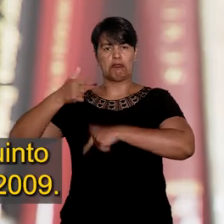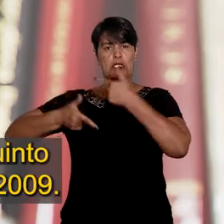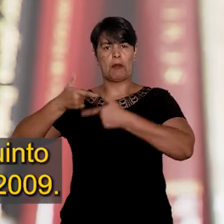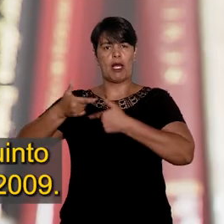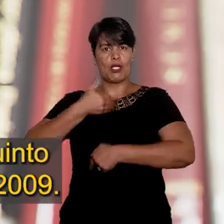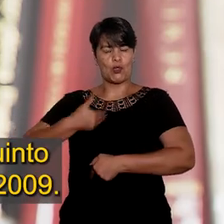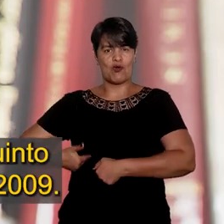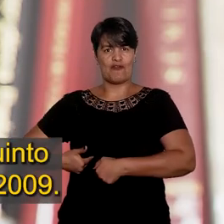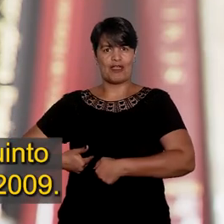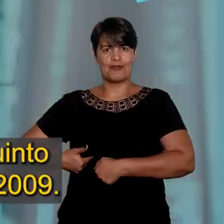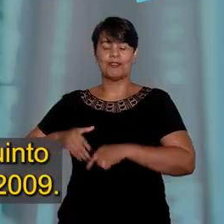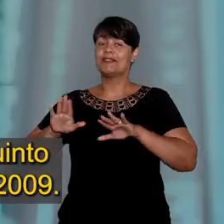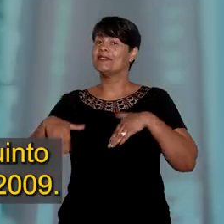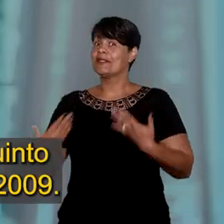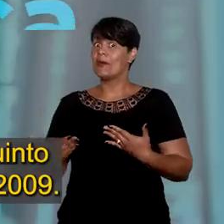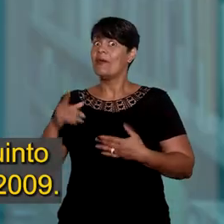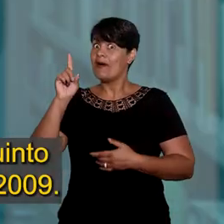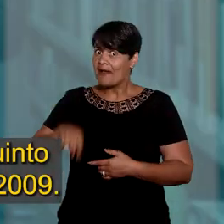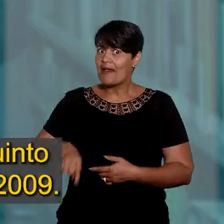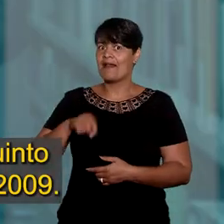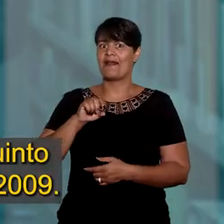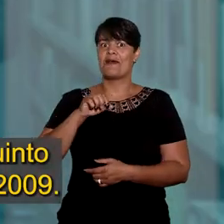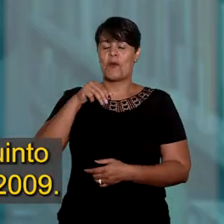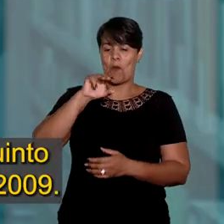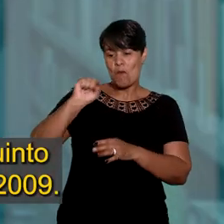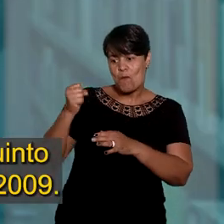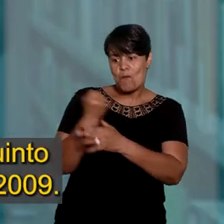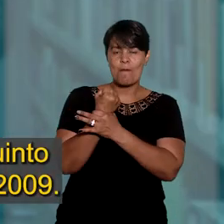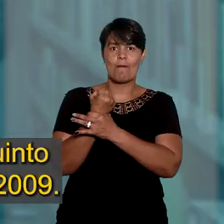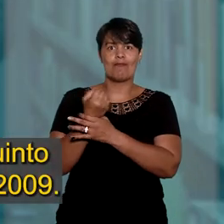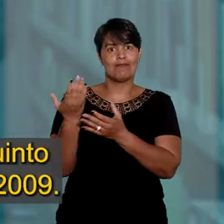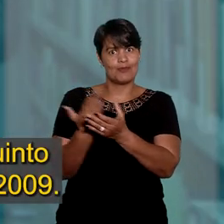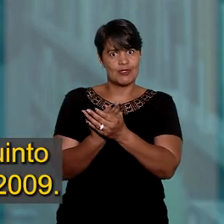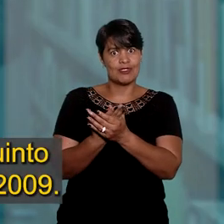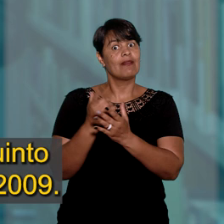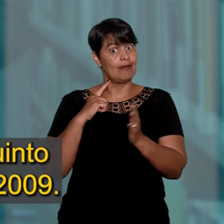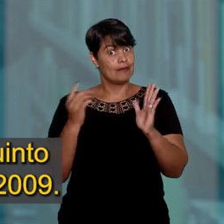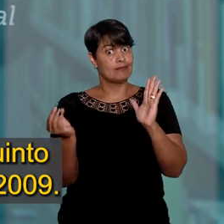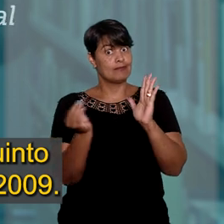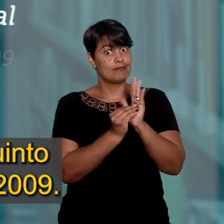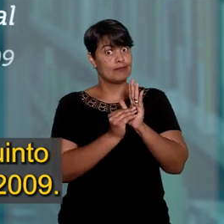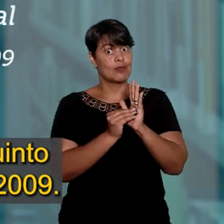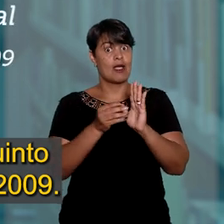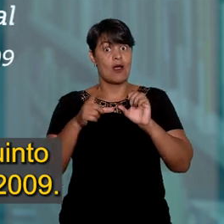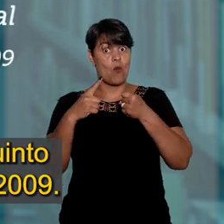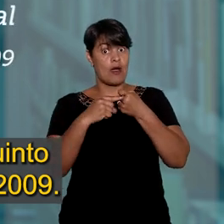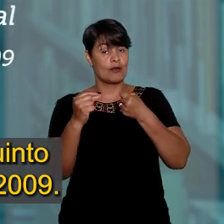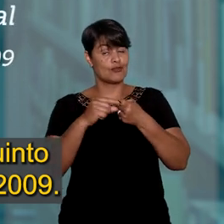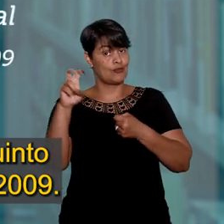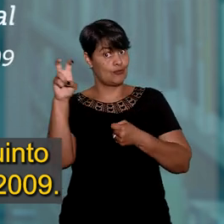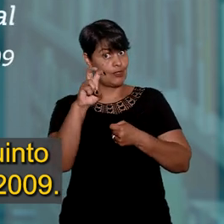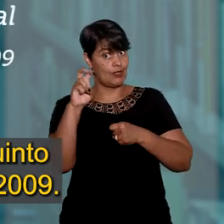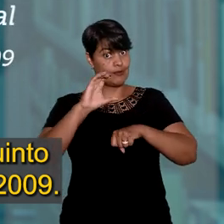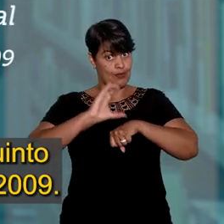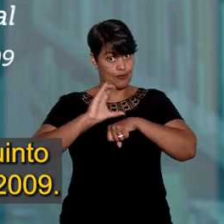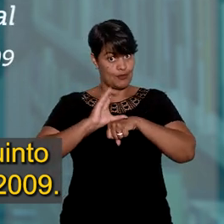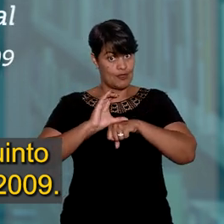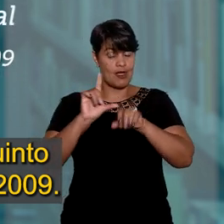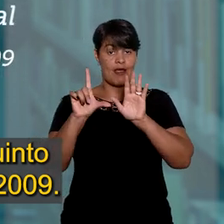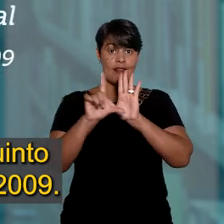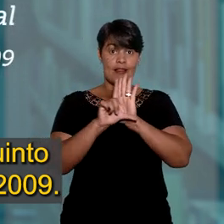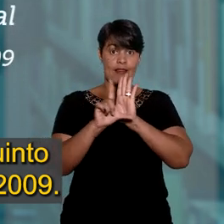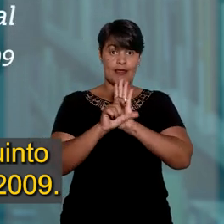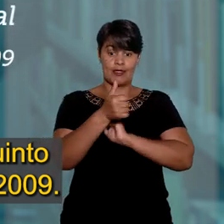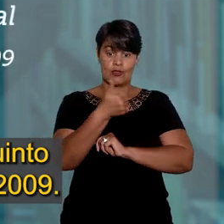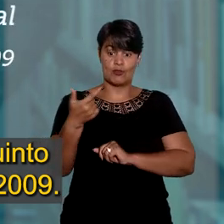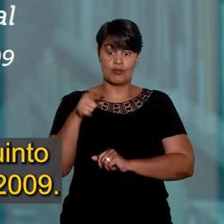Este é o mandado de segurança previsto no artigo 5º da Constituição e regulamentado pela lei 12.016